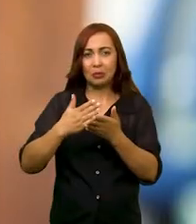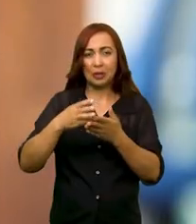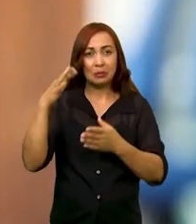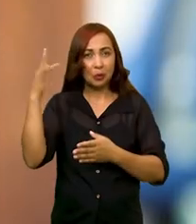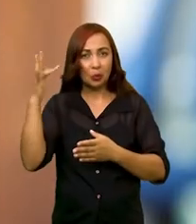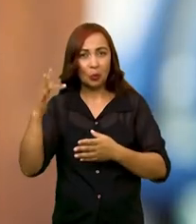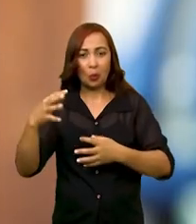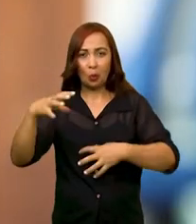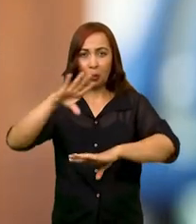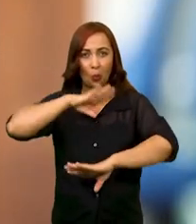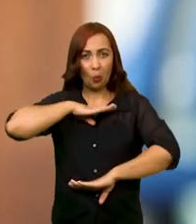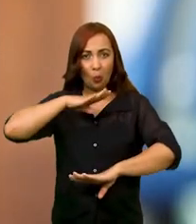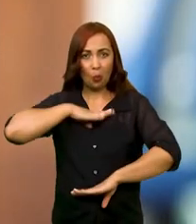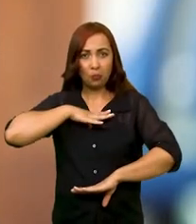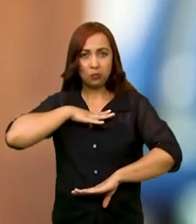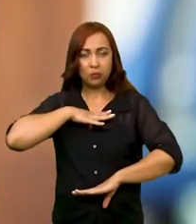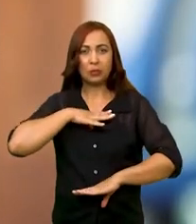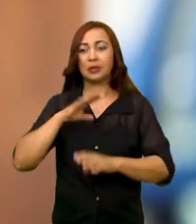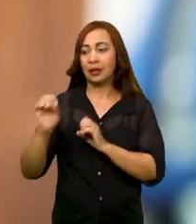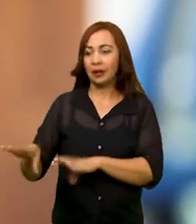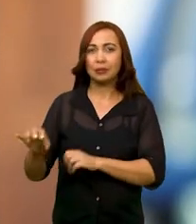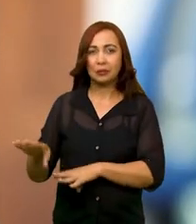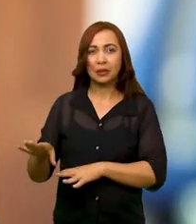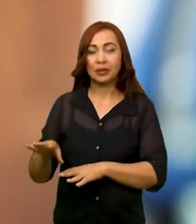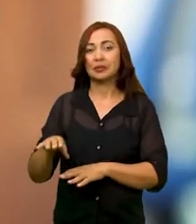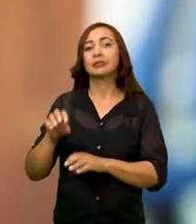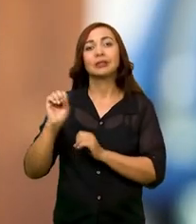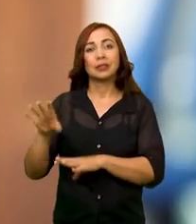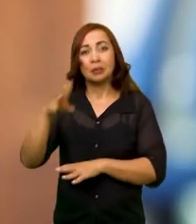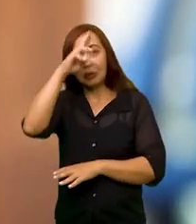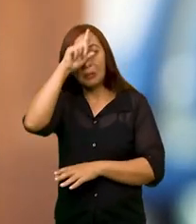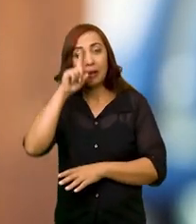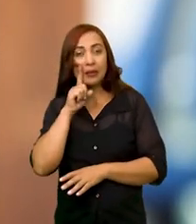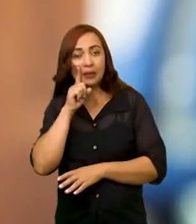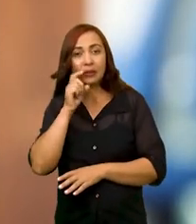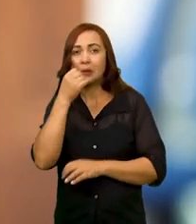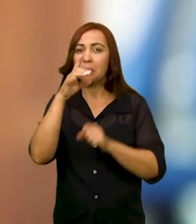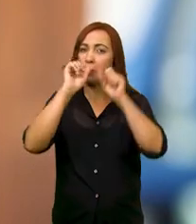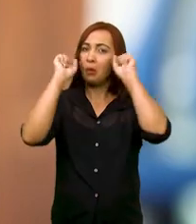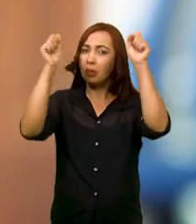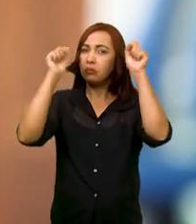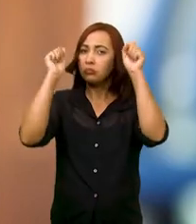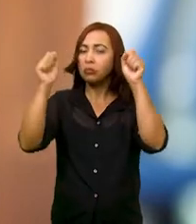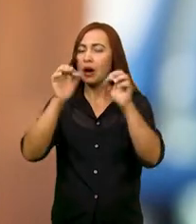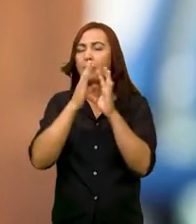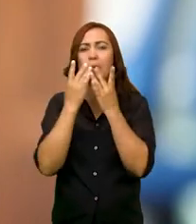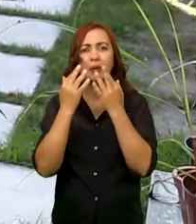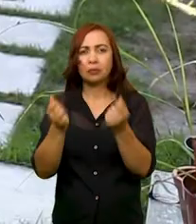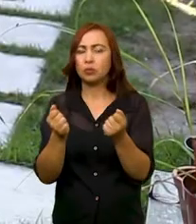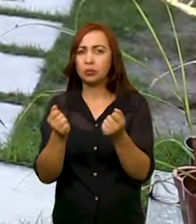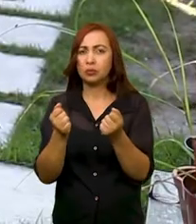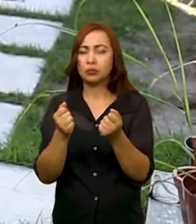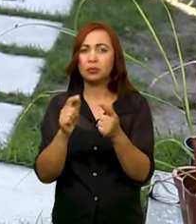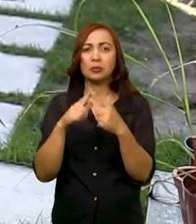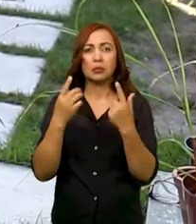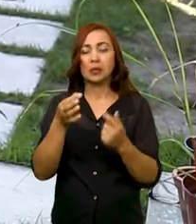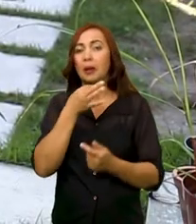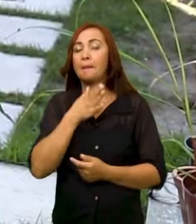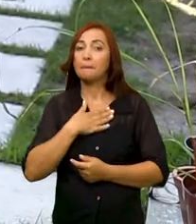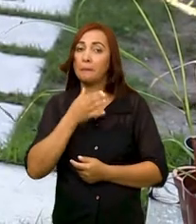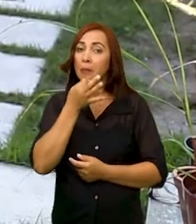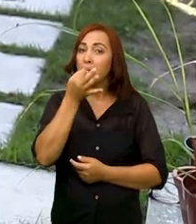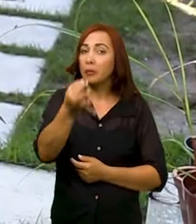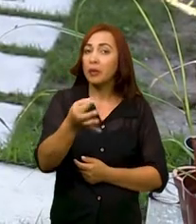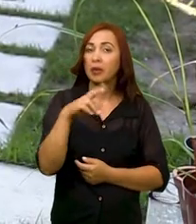Essa campanha do Setembro Amarelo, ela é louvável. Todas as campanhas de prevenção são louváveis. Mas a minha